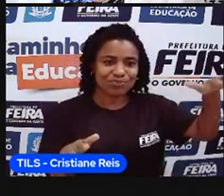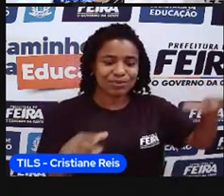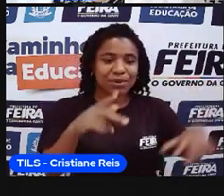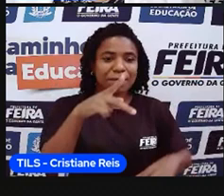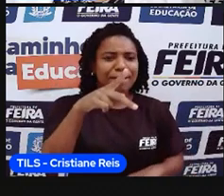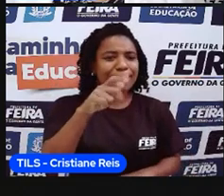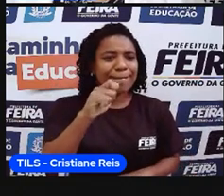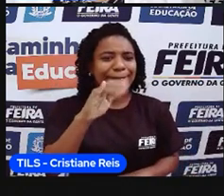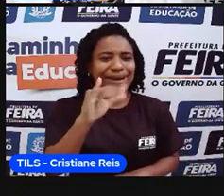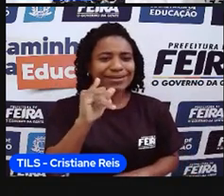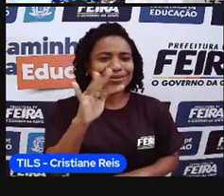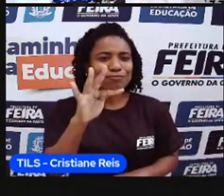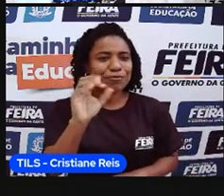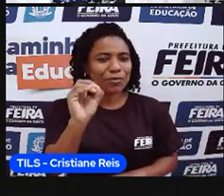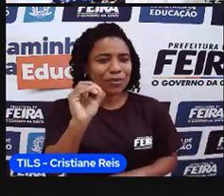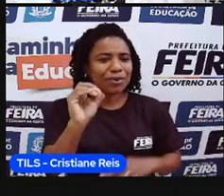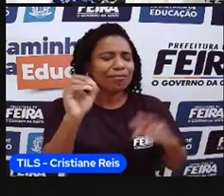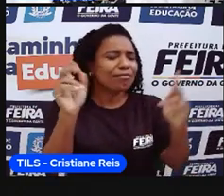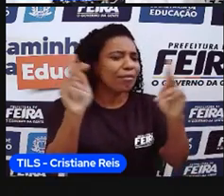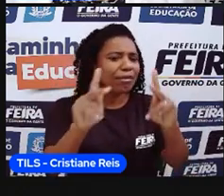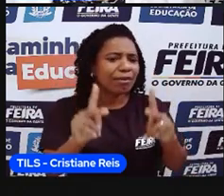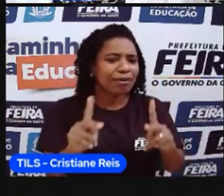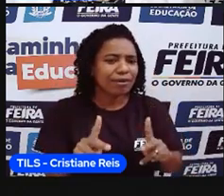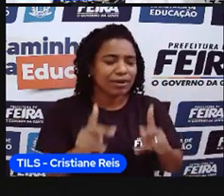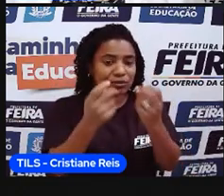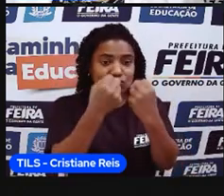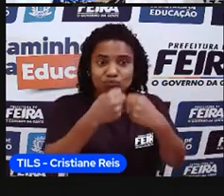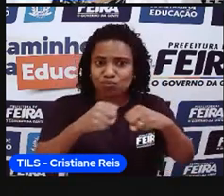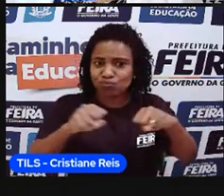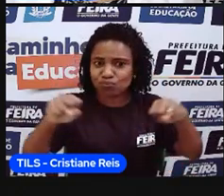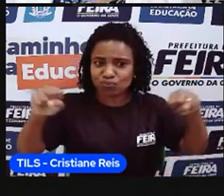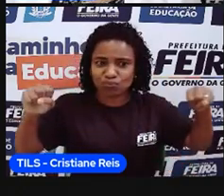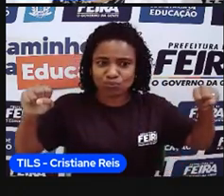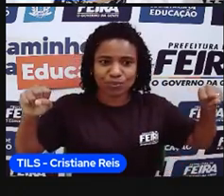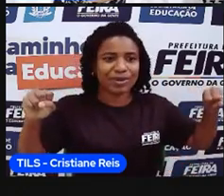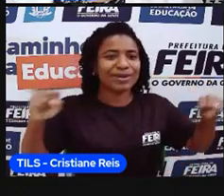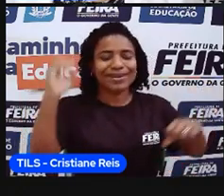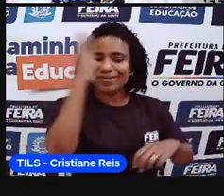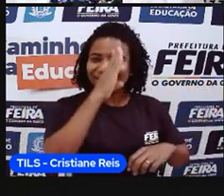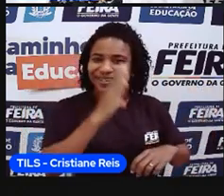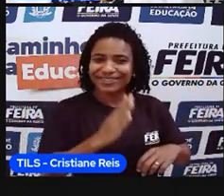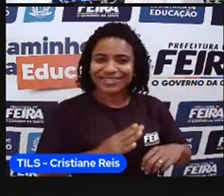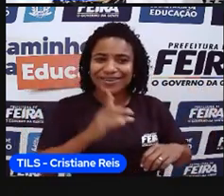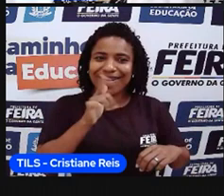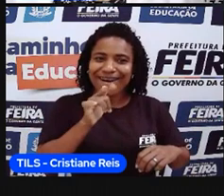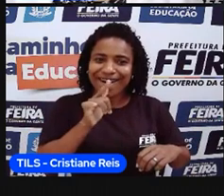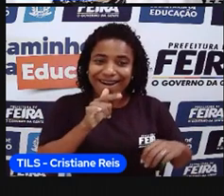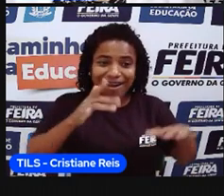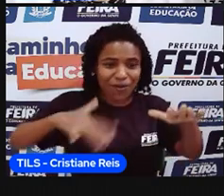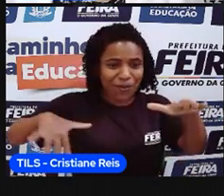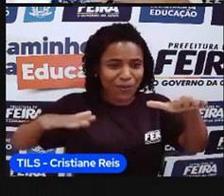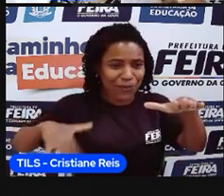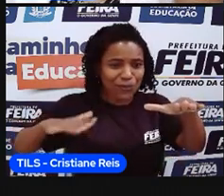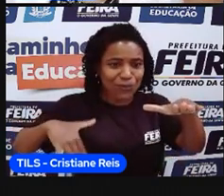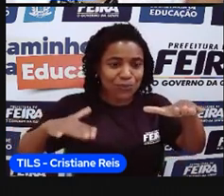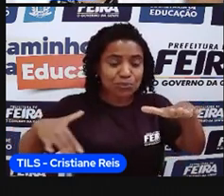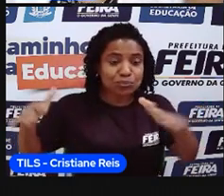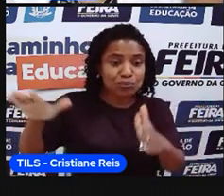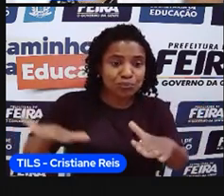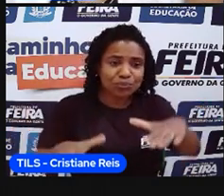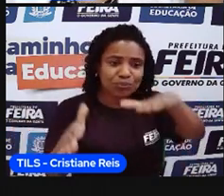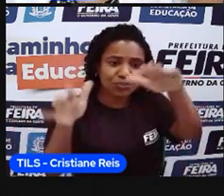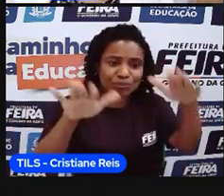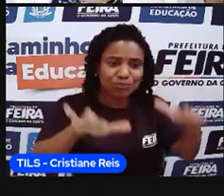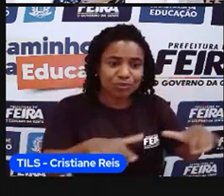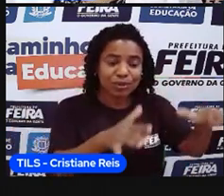mil quilômetros de praia. Coisa maravilhosa pra gente. E que vai caracterizar também uma grande